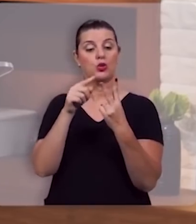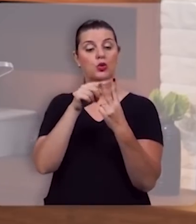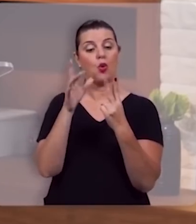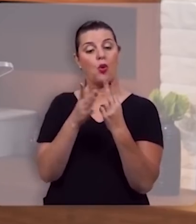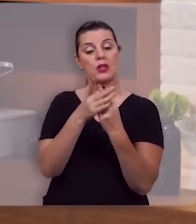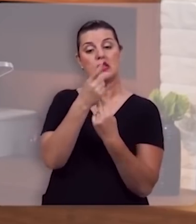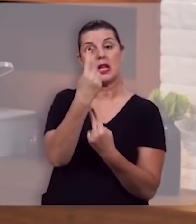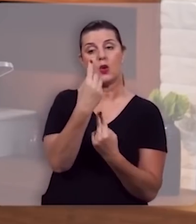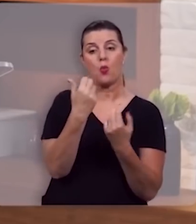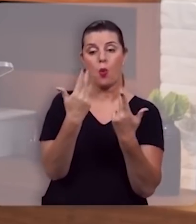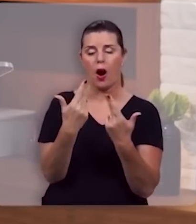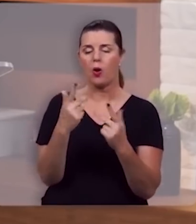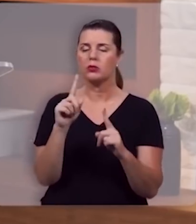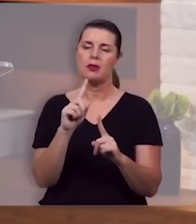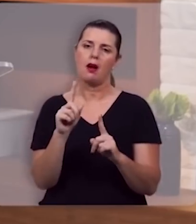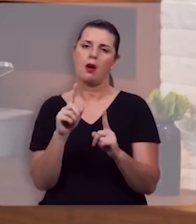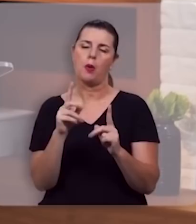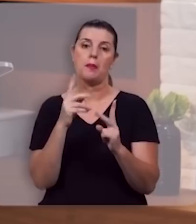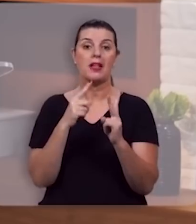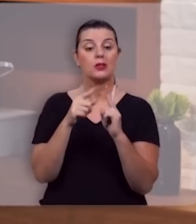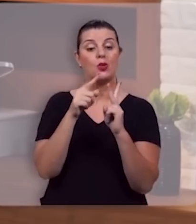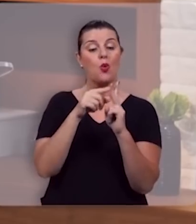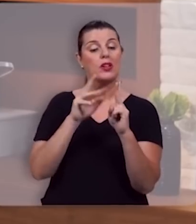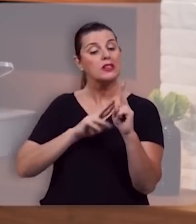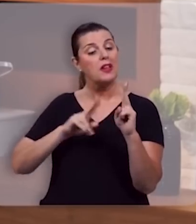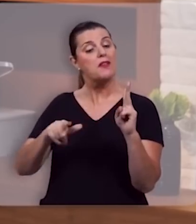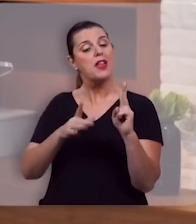desiguais mas que se complementam